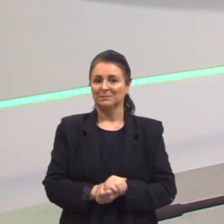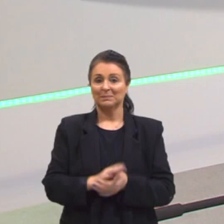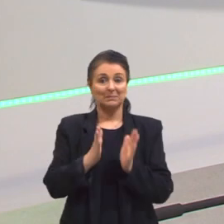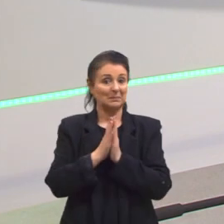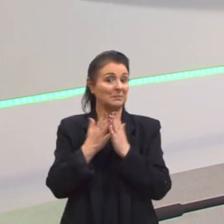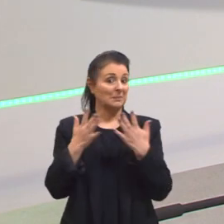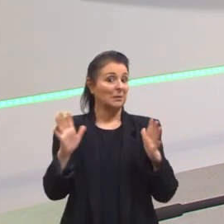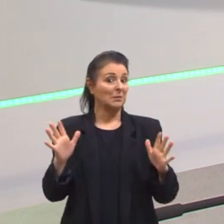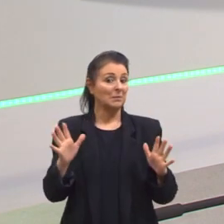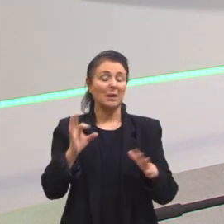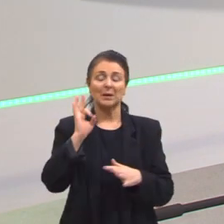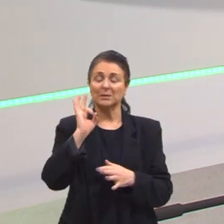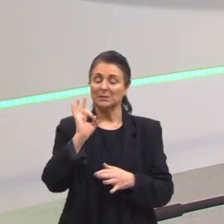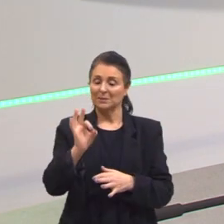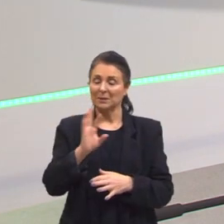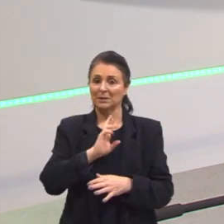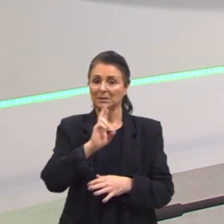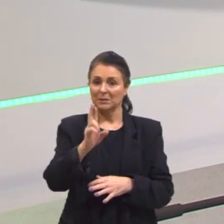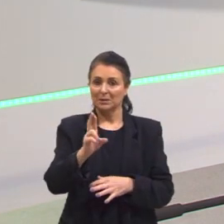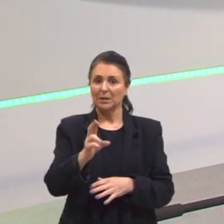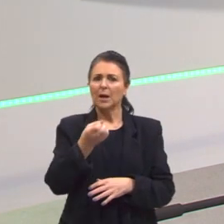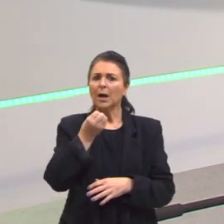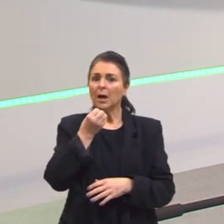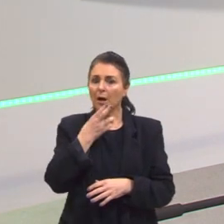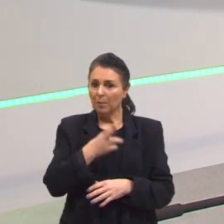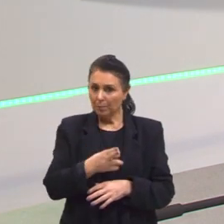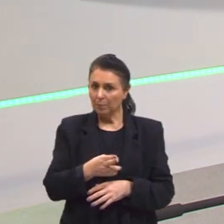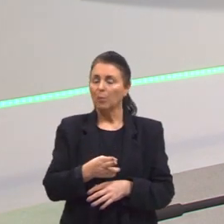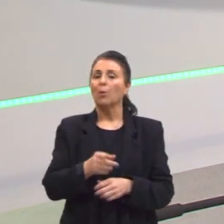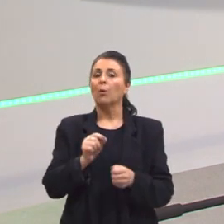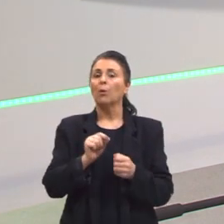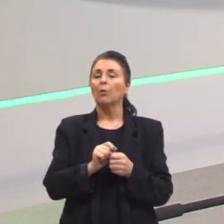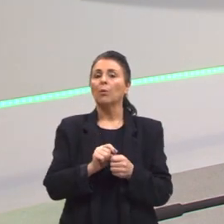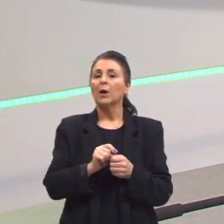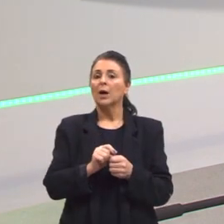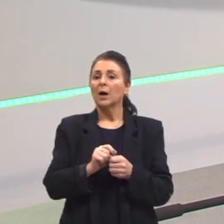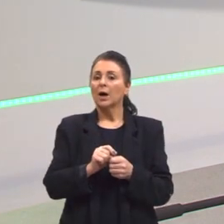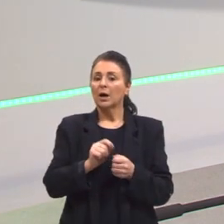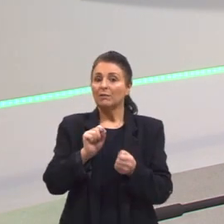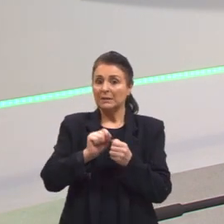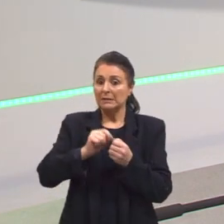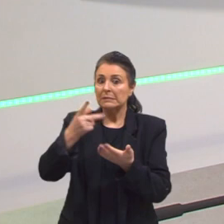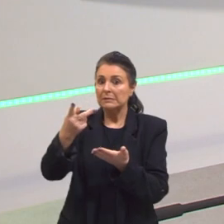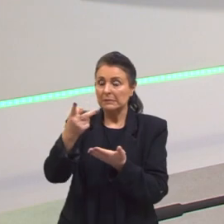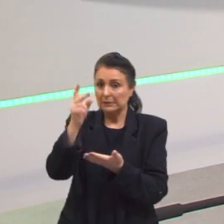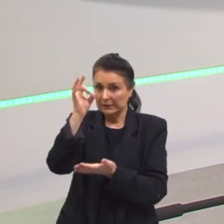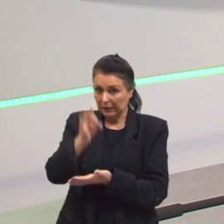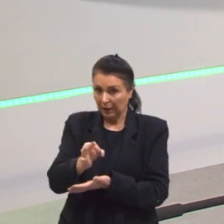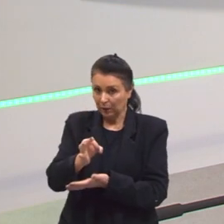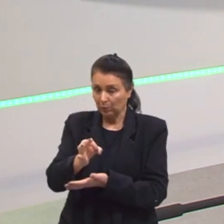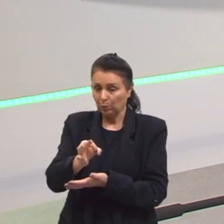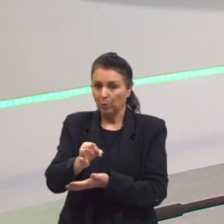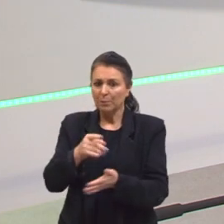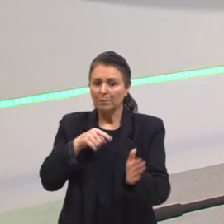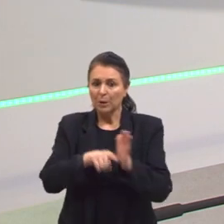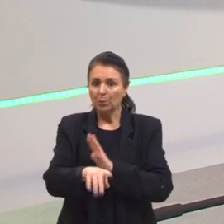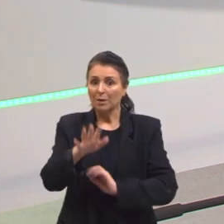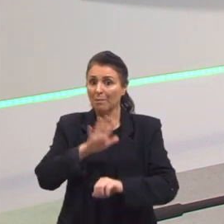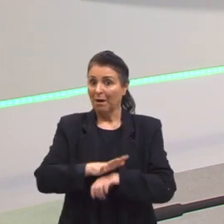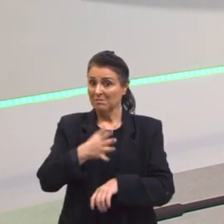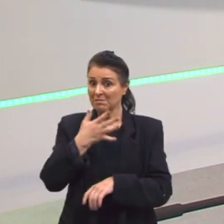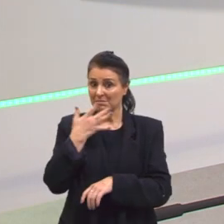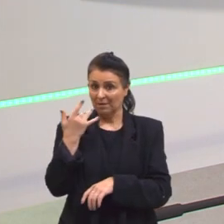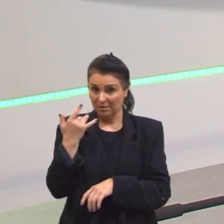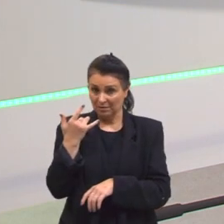parabéns. Então, é bom acertar essas questões mais fáceis, não é? Para que vocês acumulem